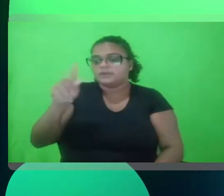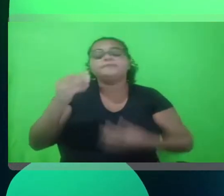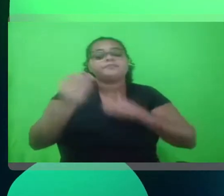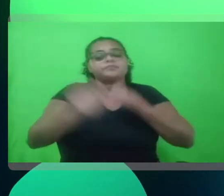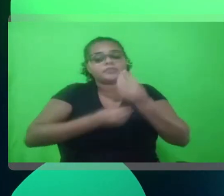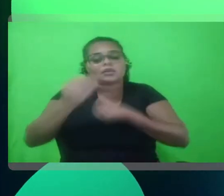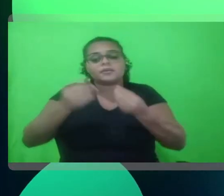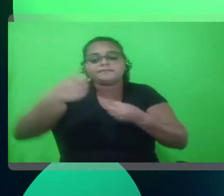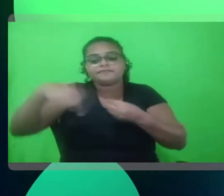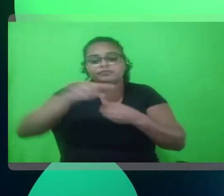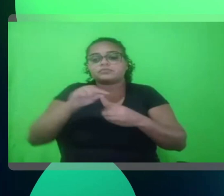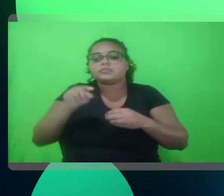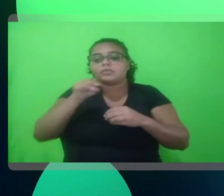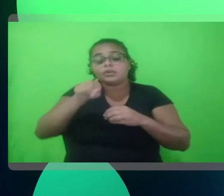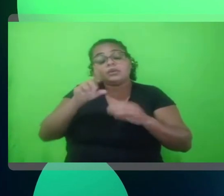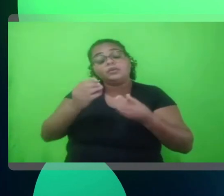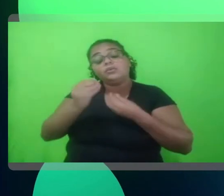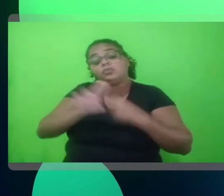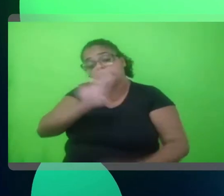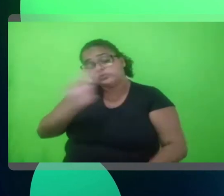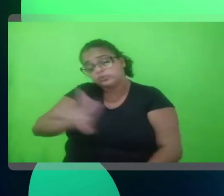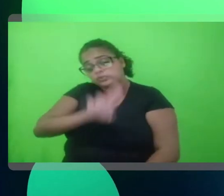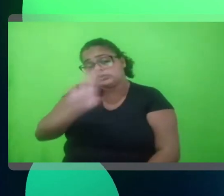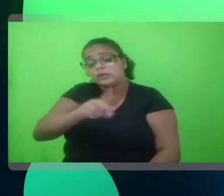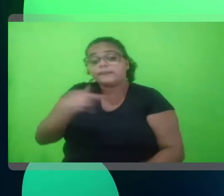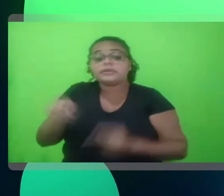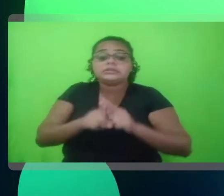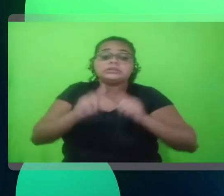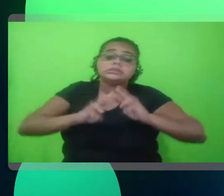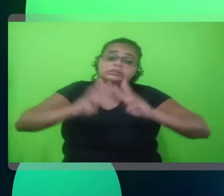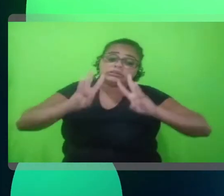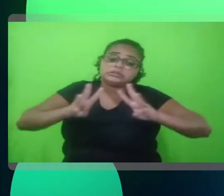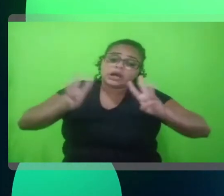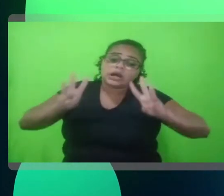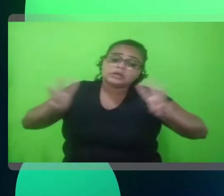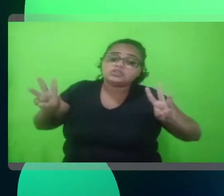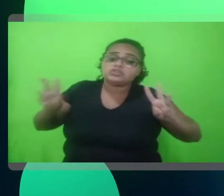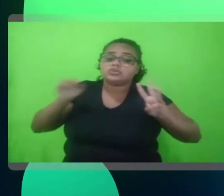a diferença é que o Firebase é app e o Google Analytics a gente usa para site.